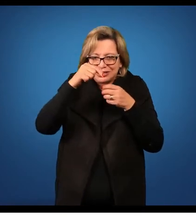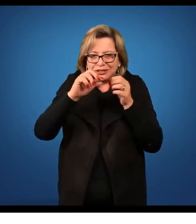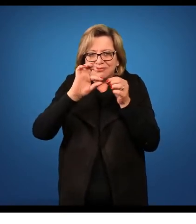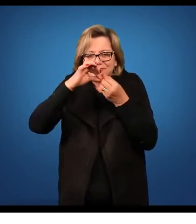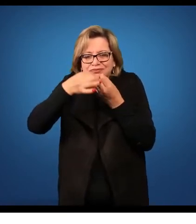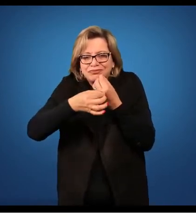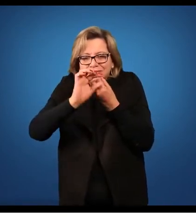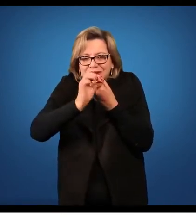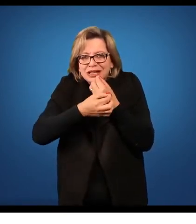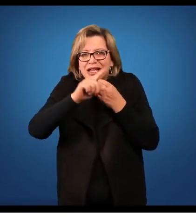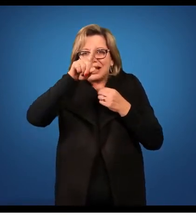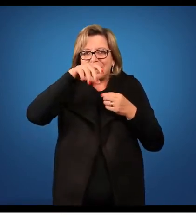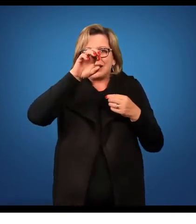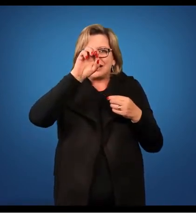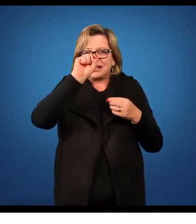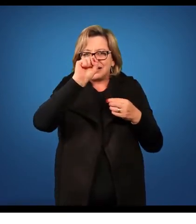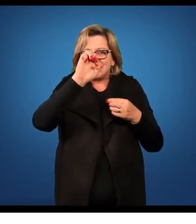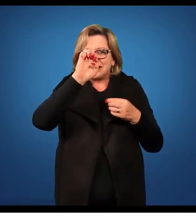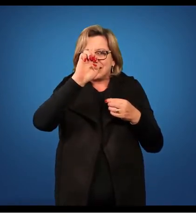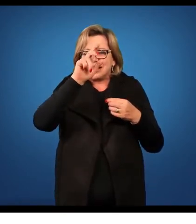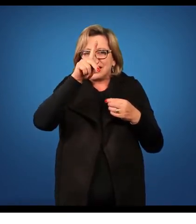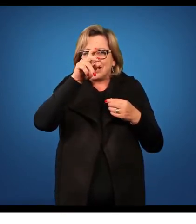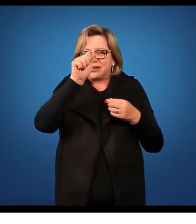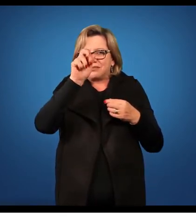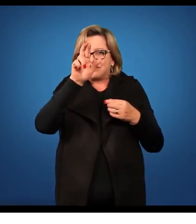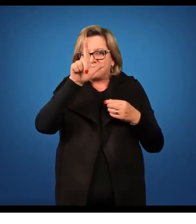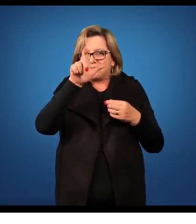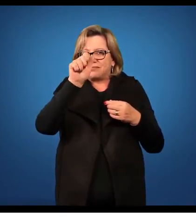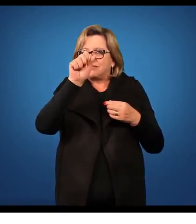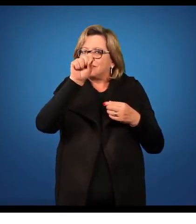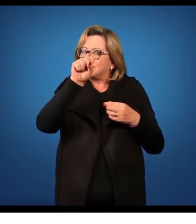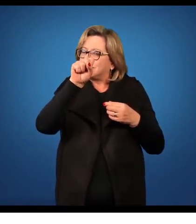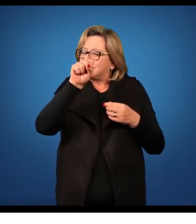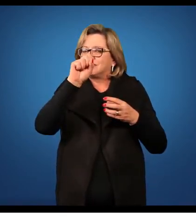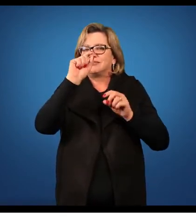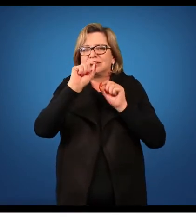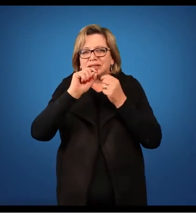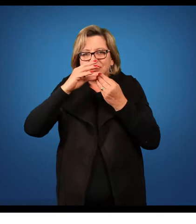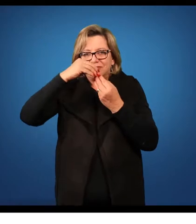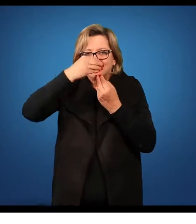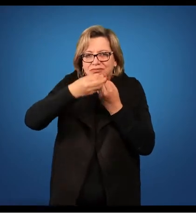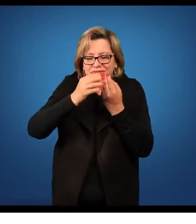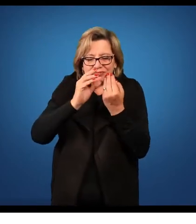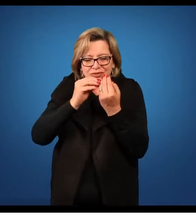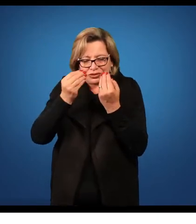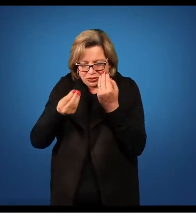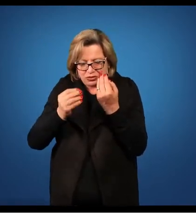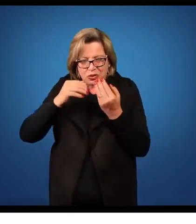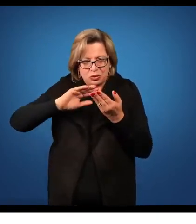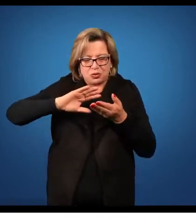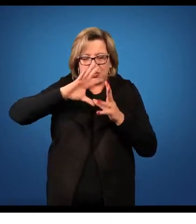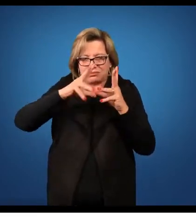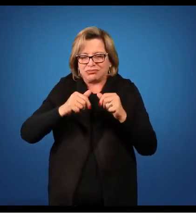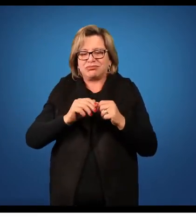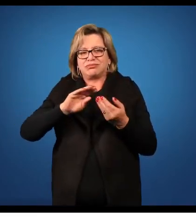descascando, são pétalas e cépalas idênticas. Vou tirar todas.